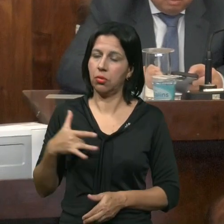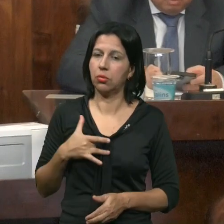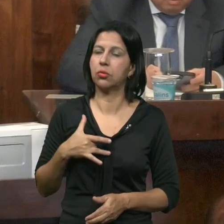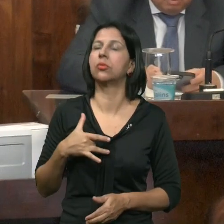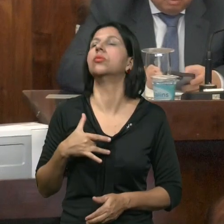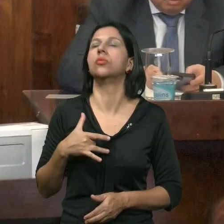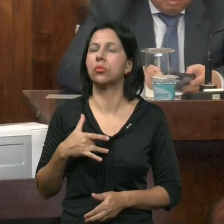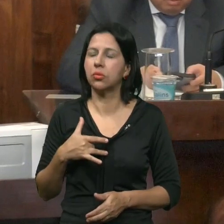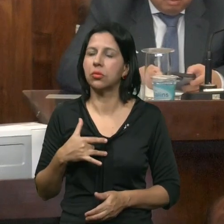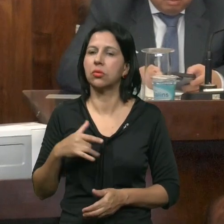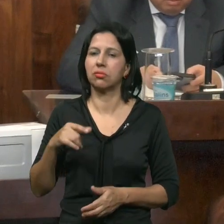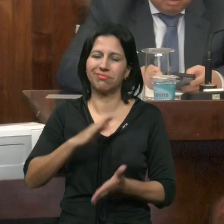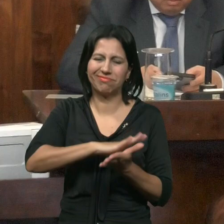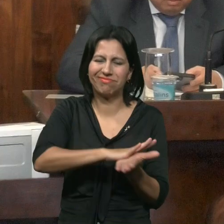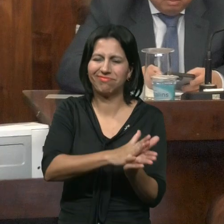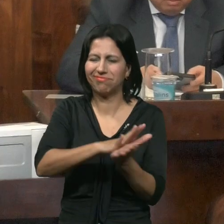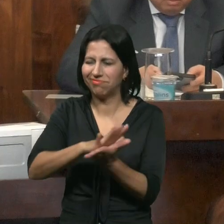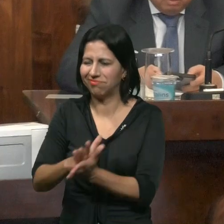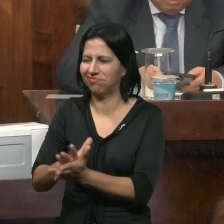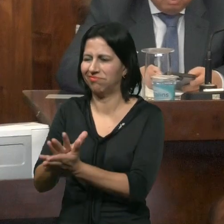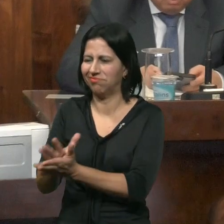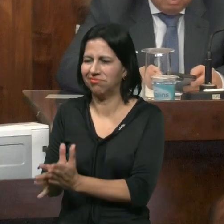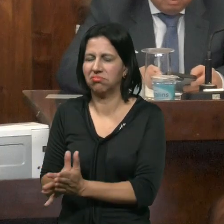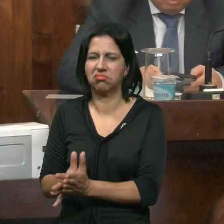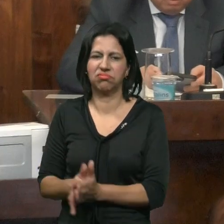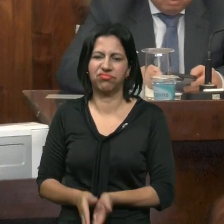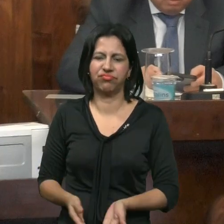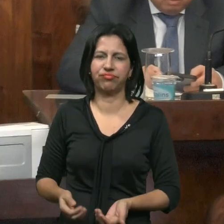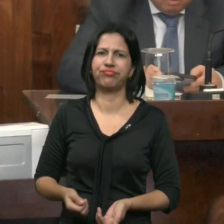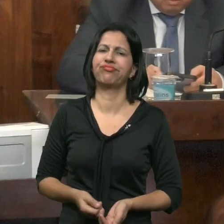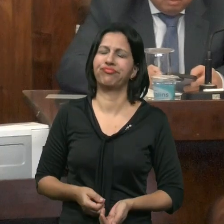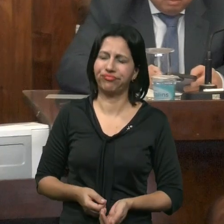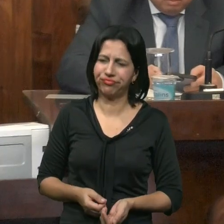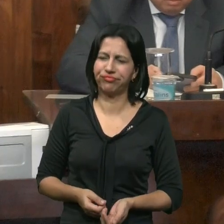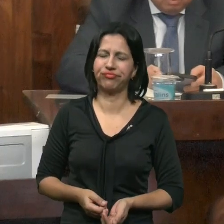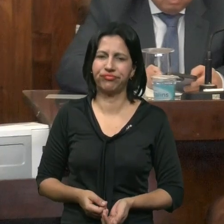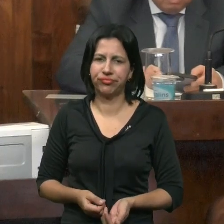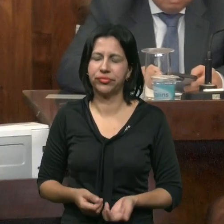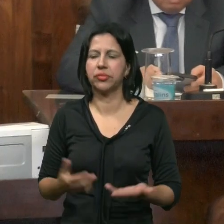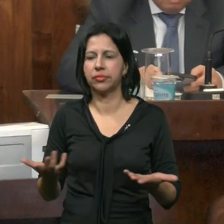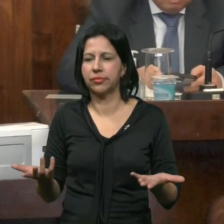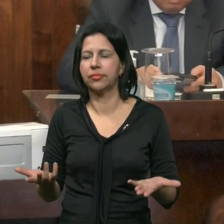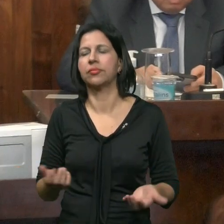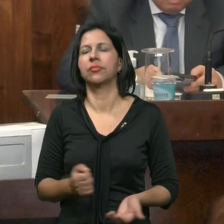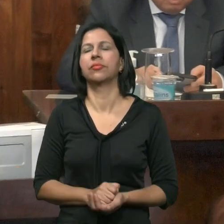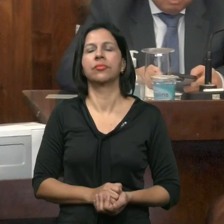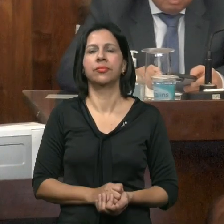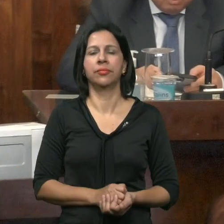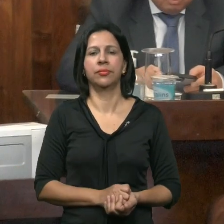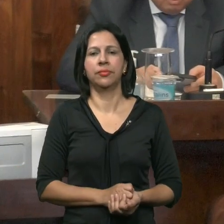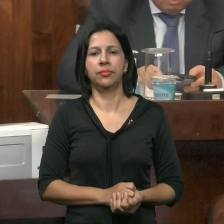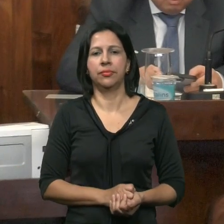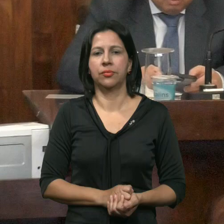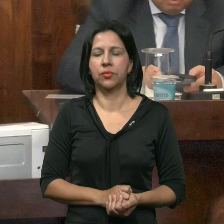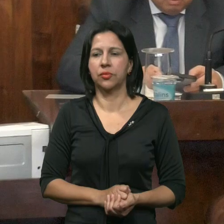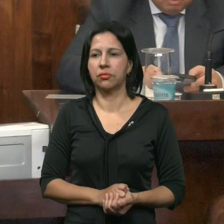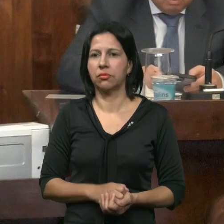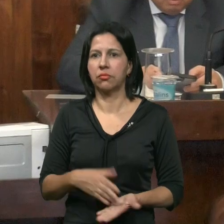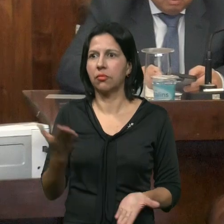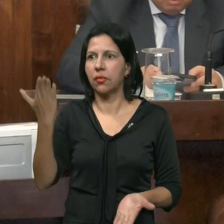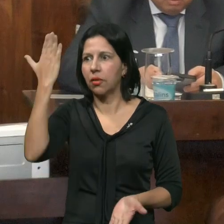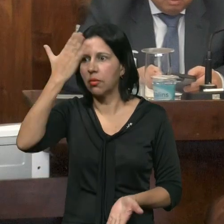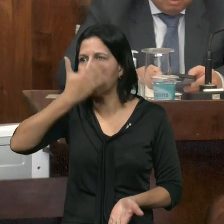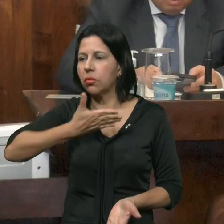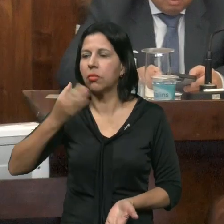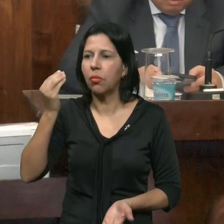Massacrada Tão Desestimulada Ainda não teve O reconhecimento